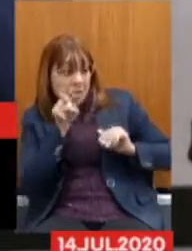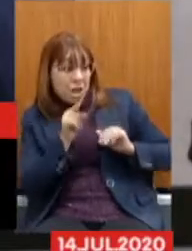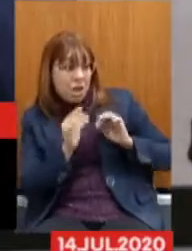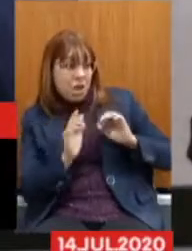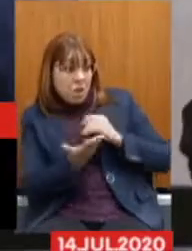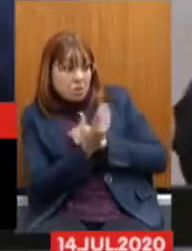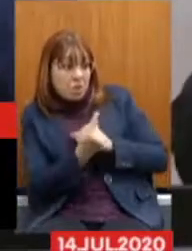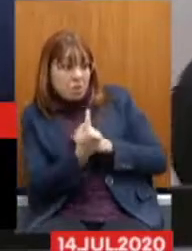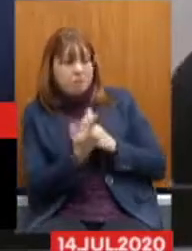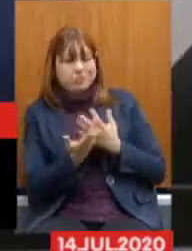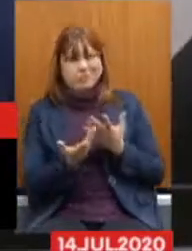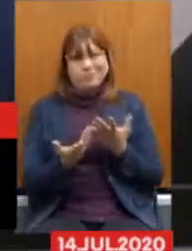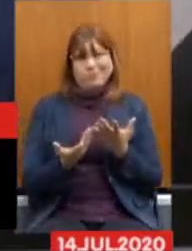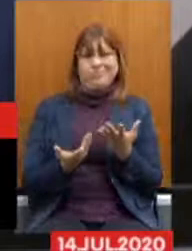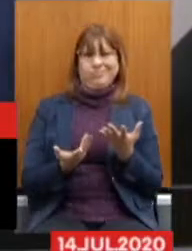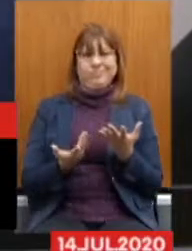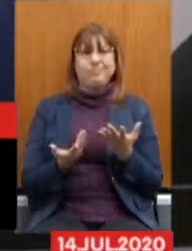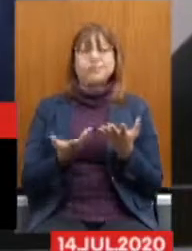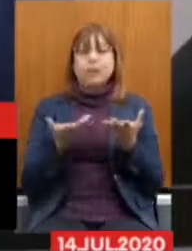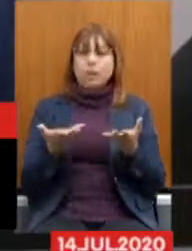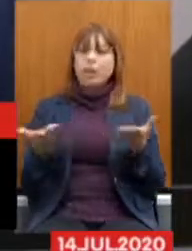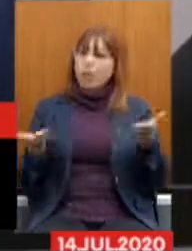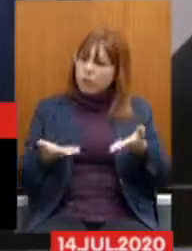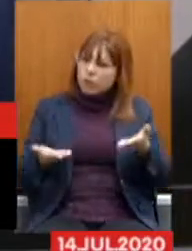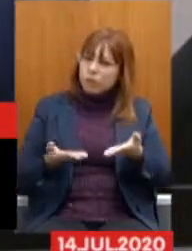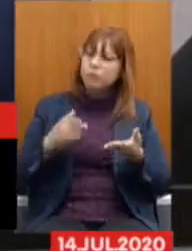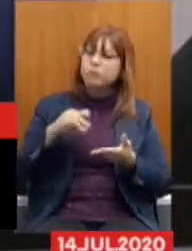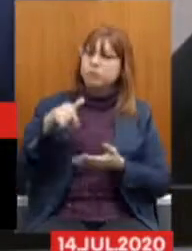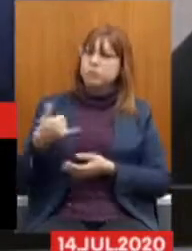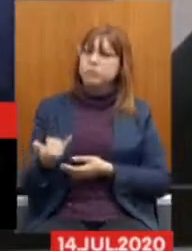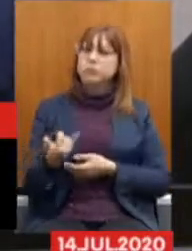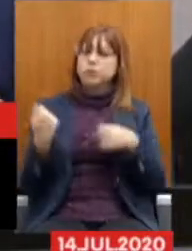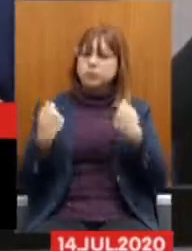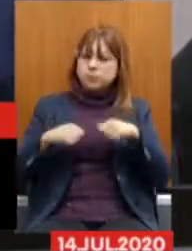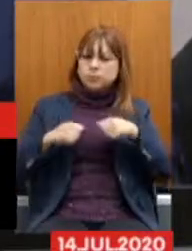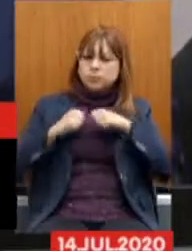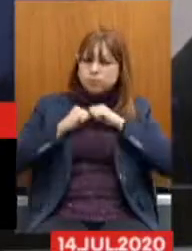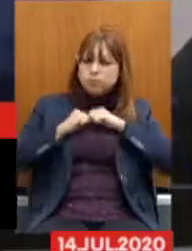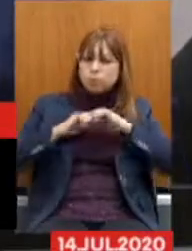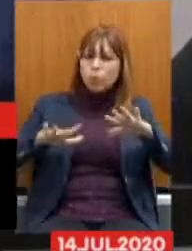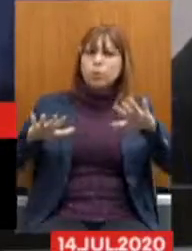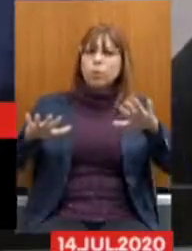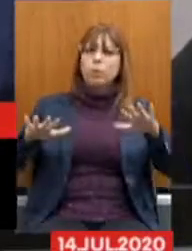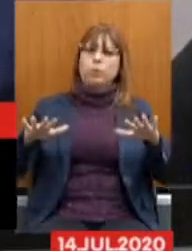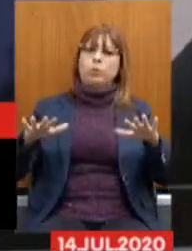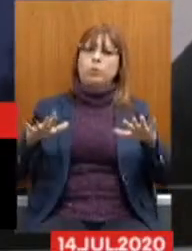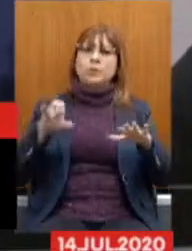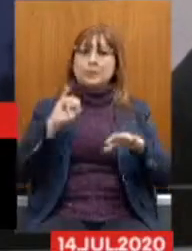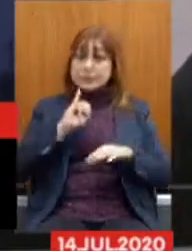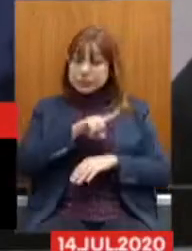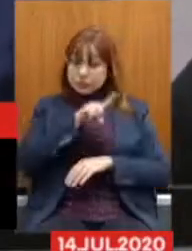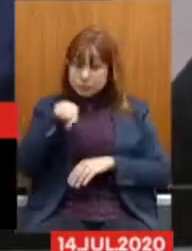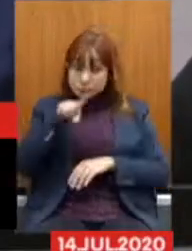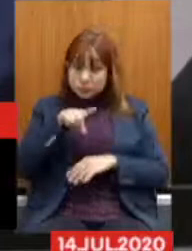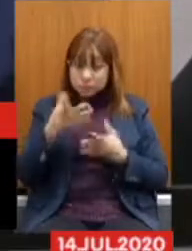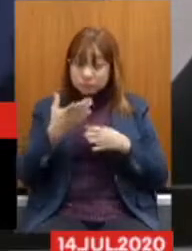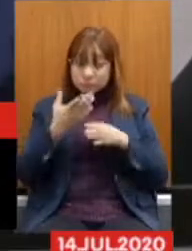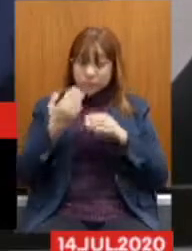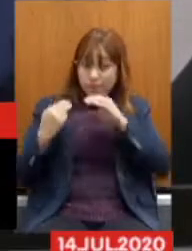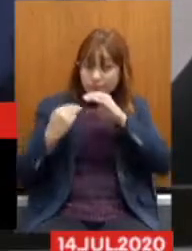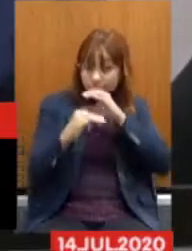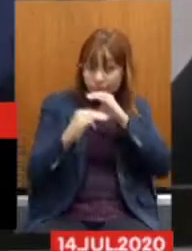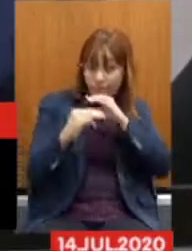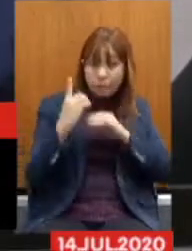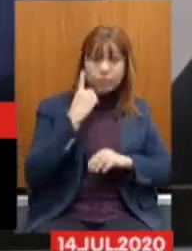Então, acho que participação agora, quem está disparando, quem está mandando para um deputado, eu não falo, deputado